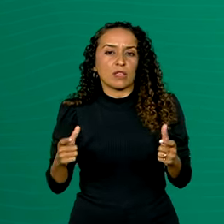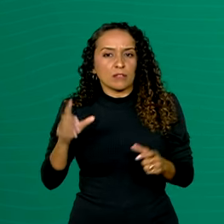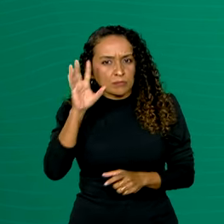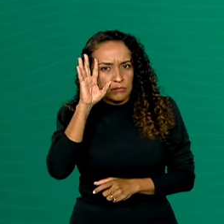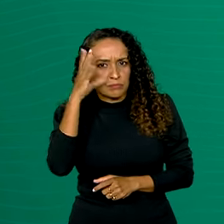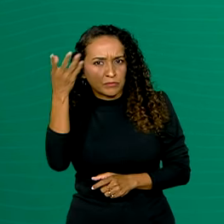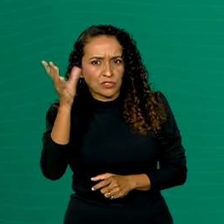tomadas.